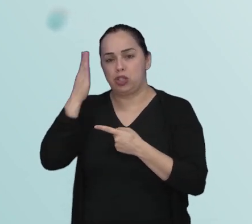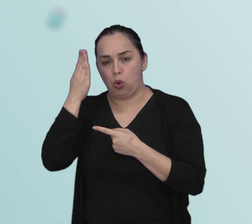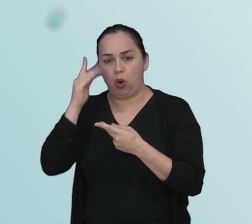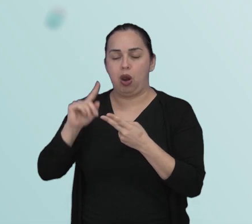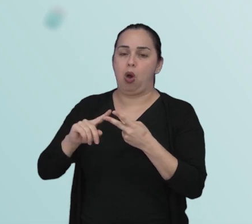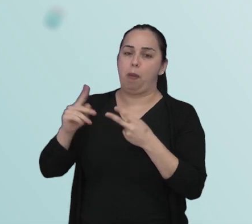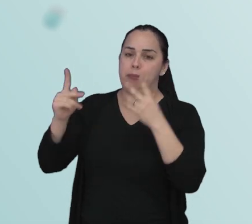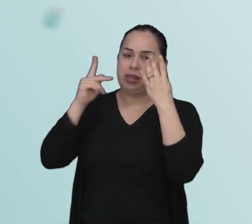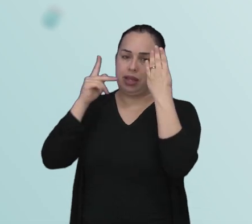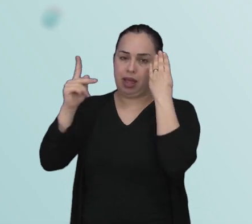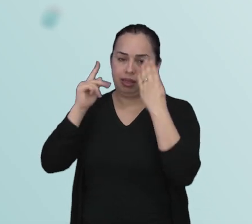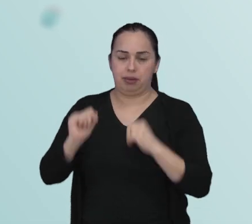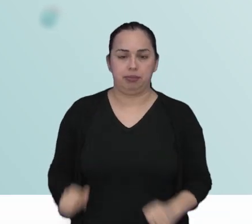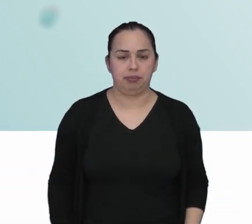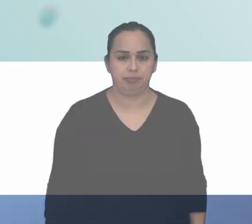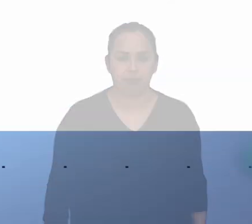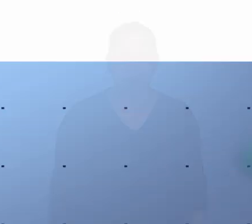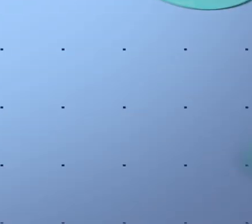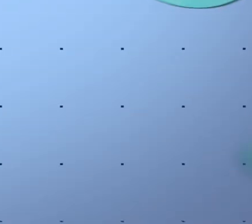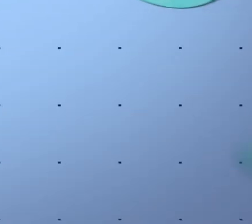psicólogo ou um psiquiatra.